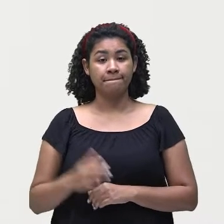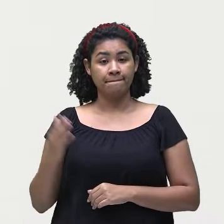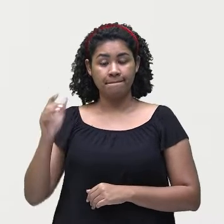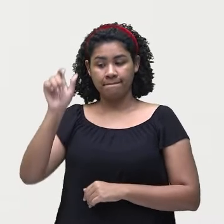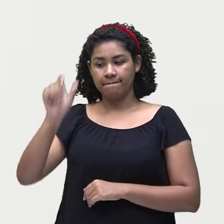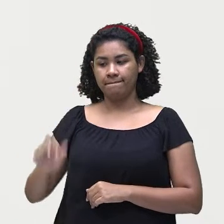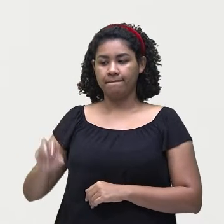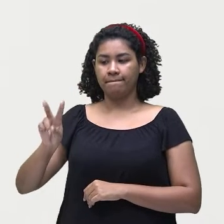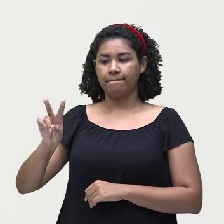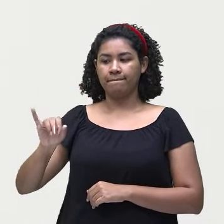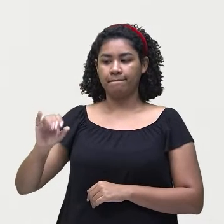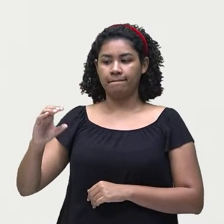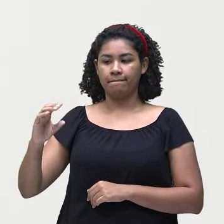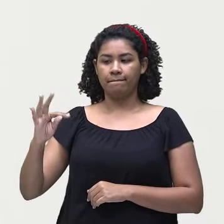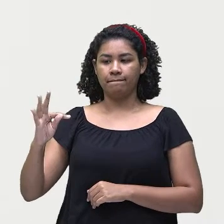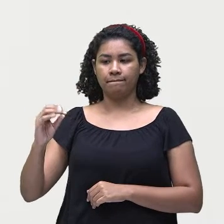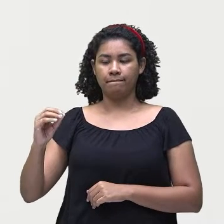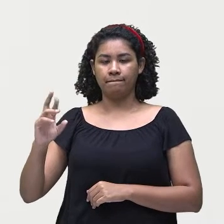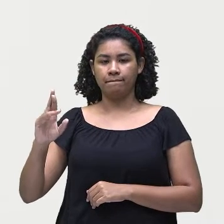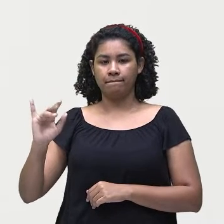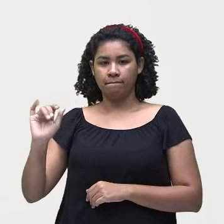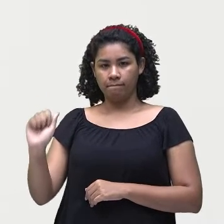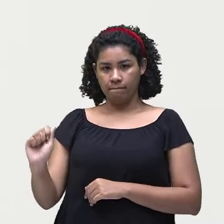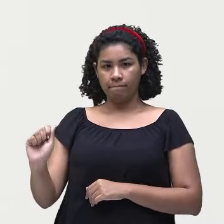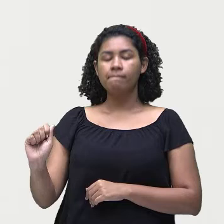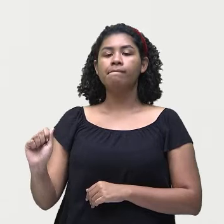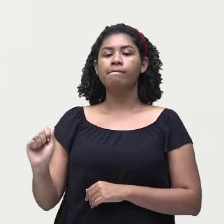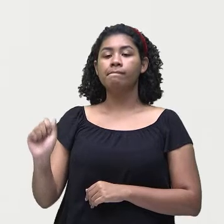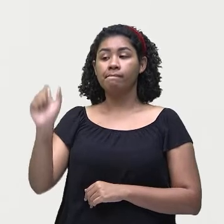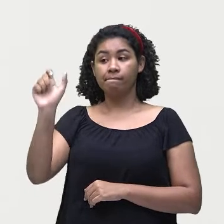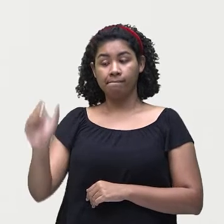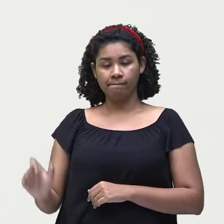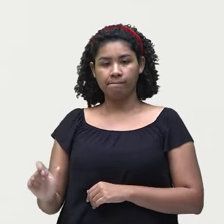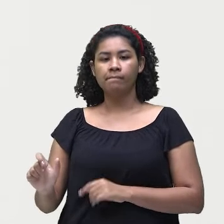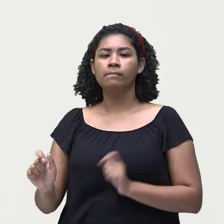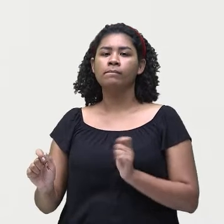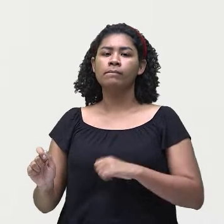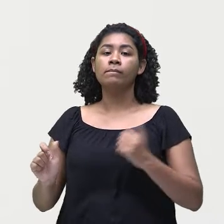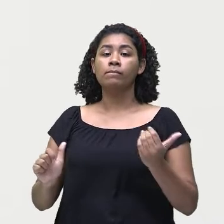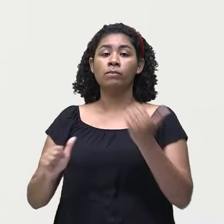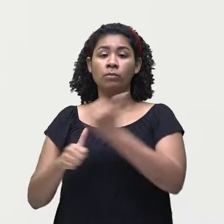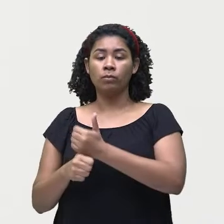Victoria, o sujeito, eu poderia substituir por ela, né? She.